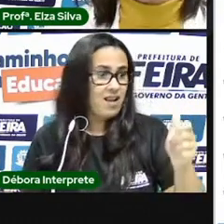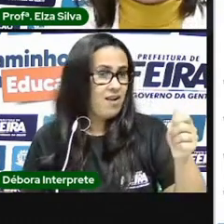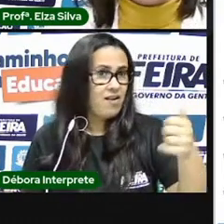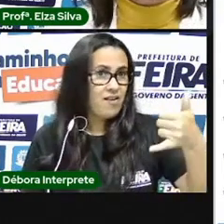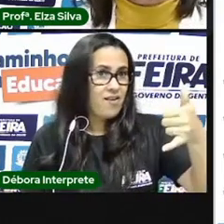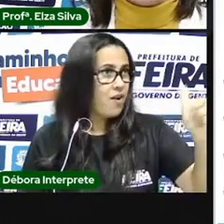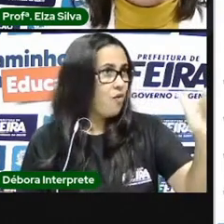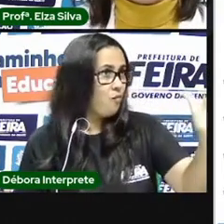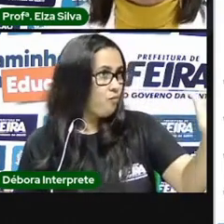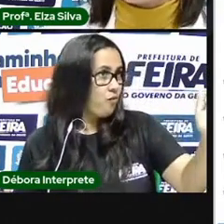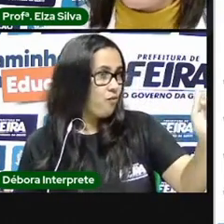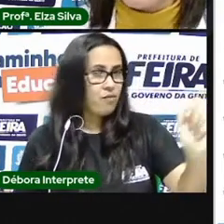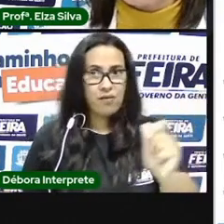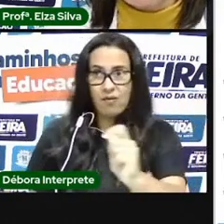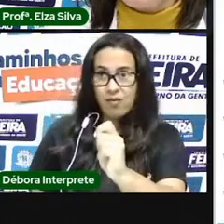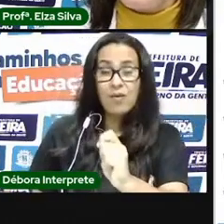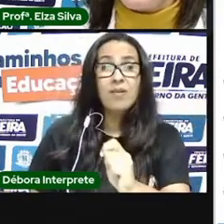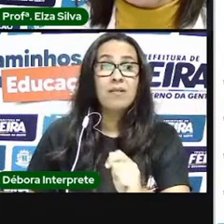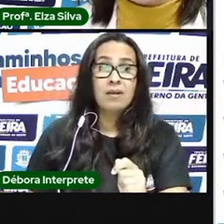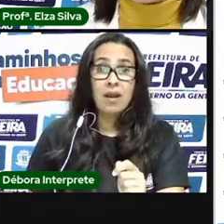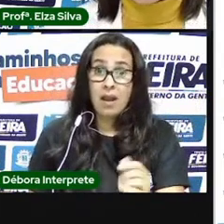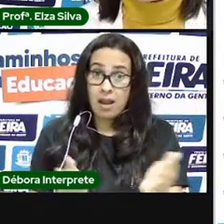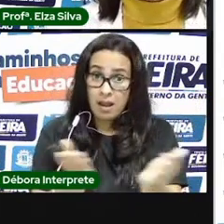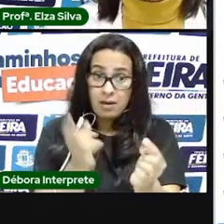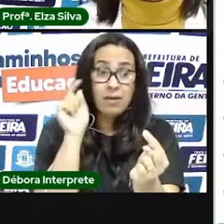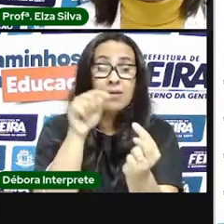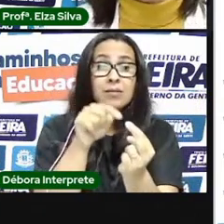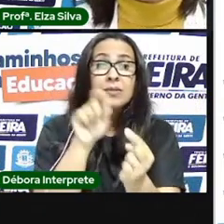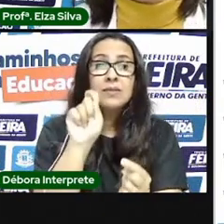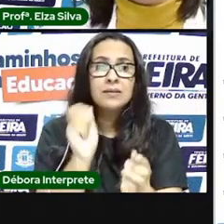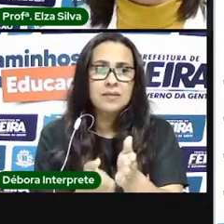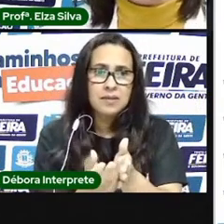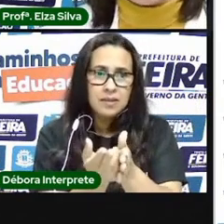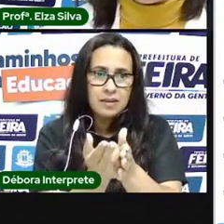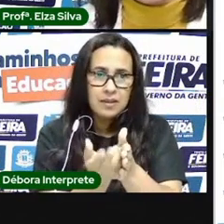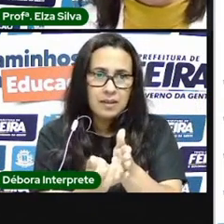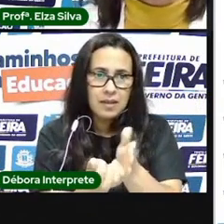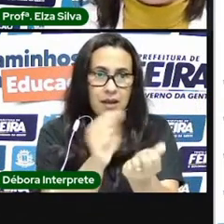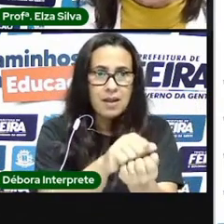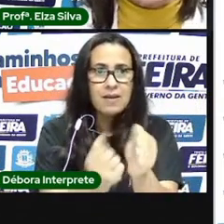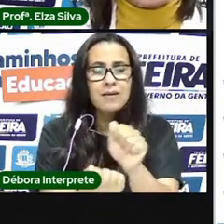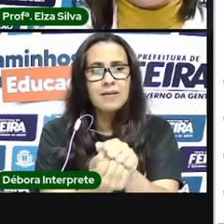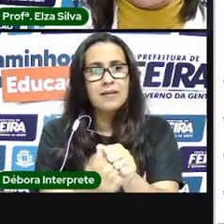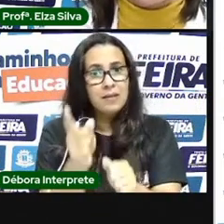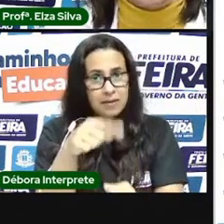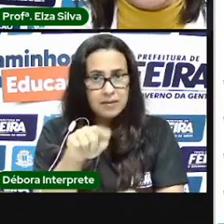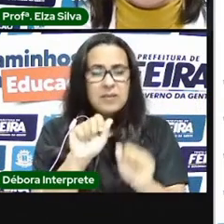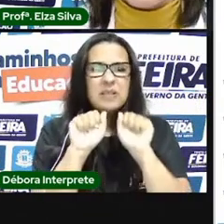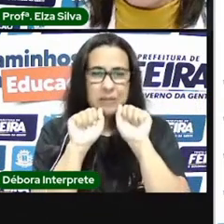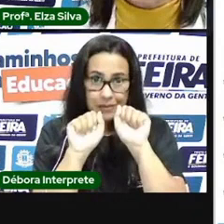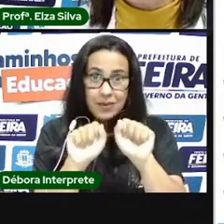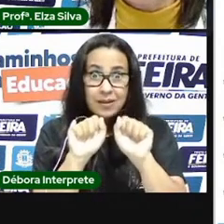arte também e vocês podem contemplar lá nesse site algumas artes selfies